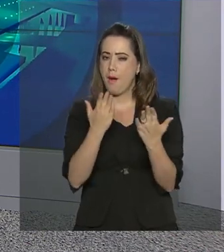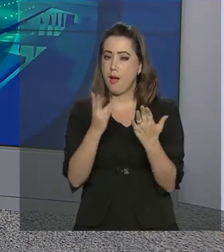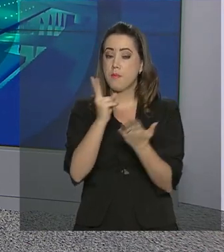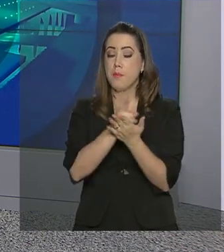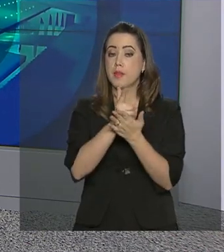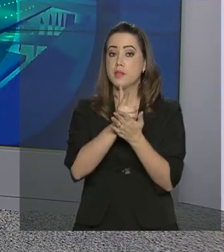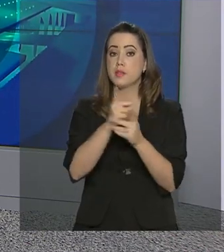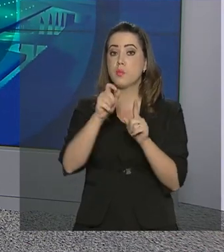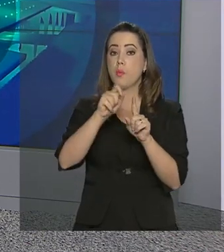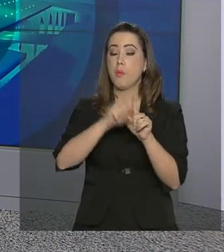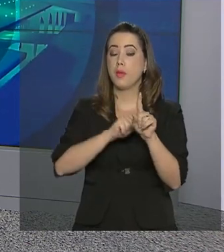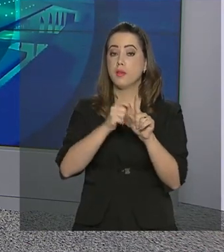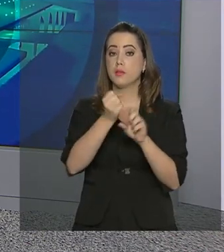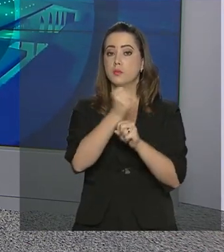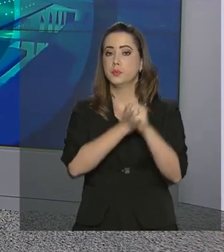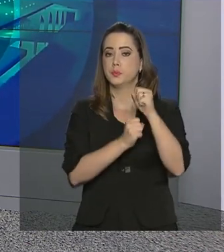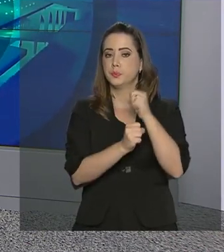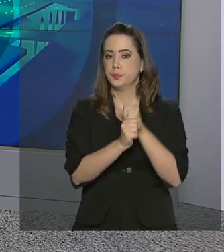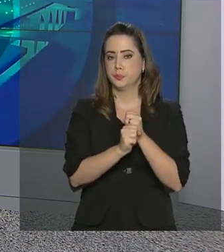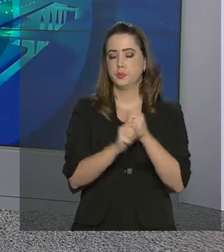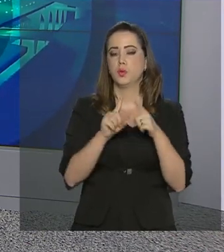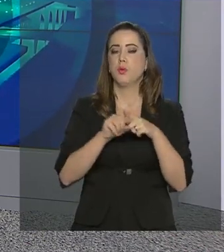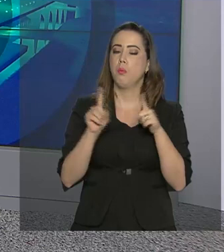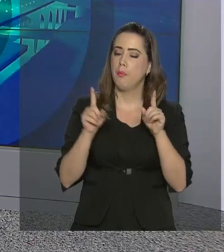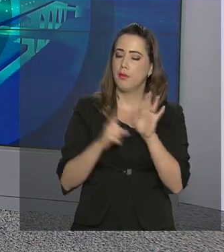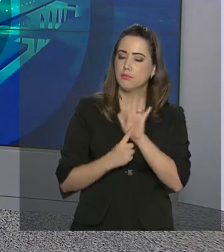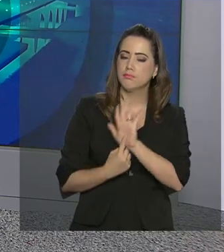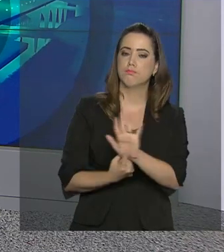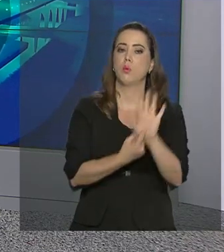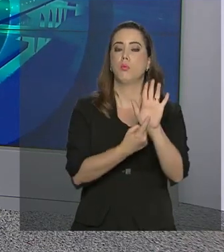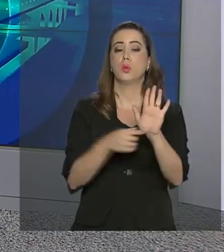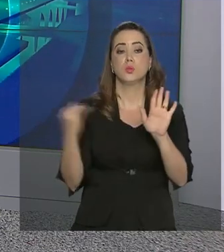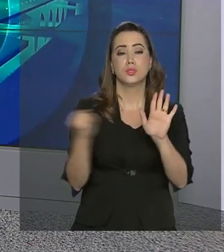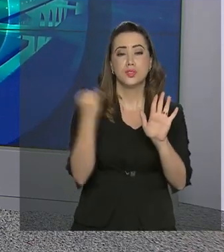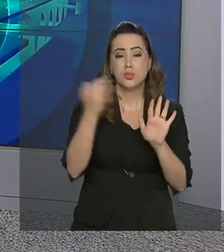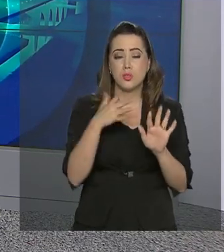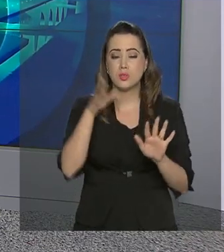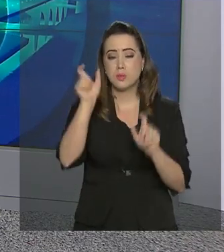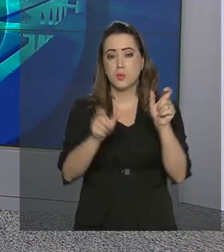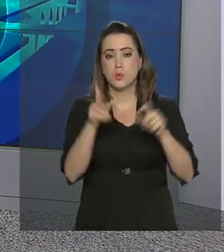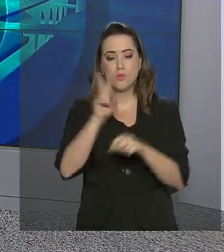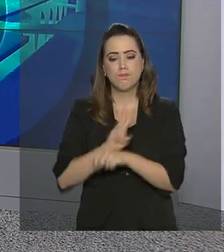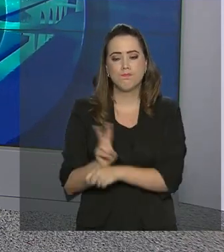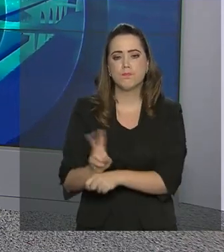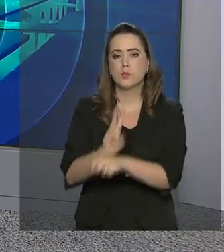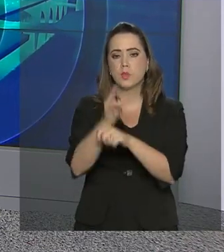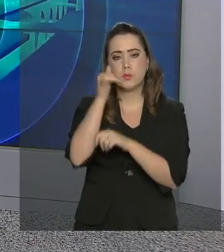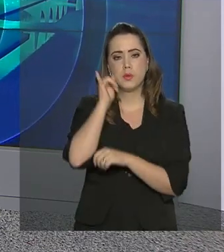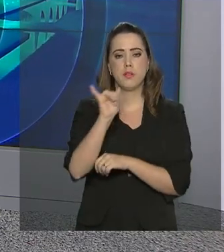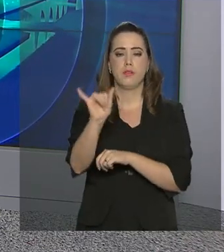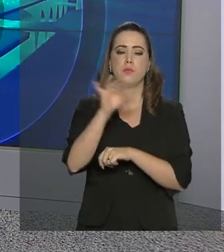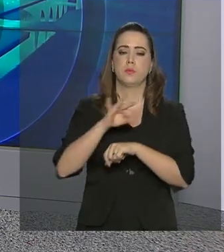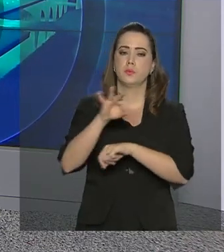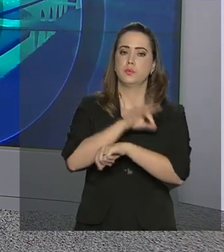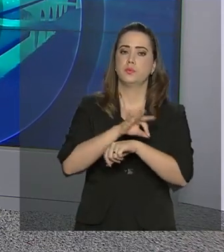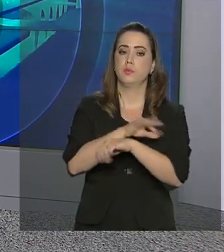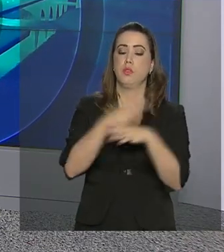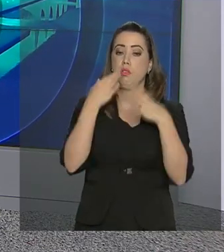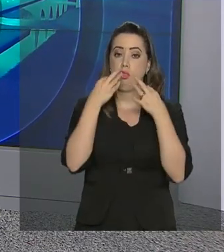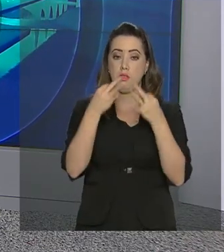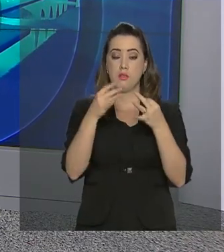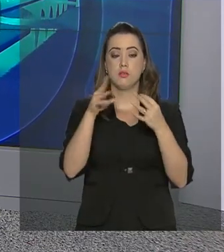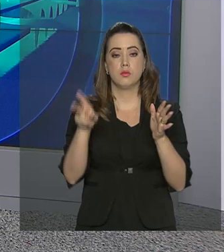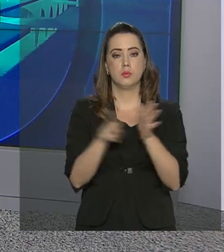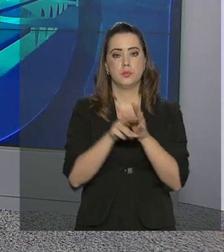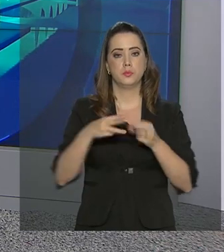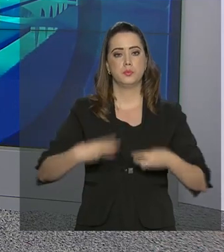2018 e mostra a importância de todos intensificarem o combate ao mosquito Aedes aegypti. O alerta